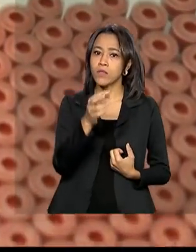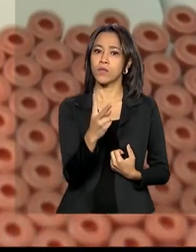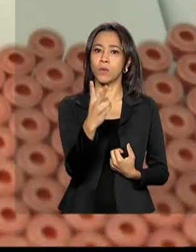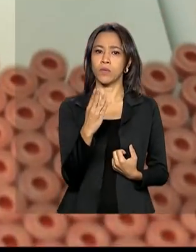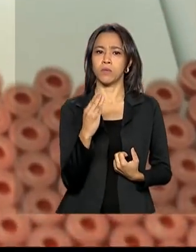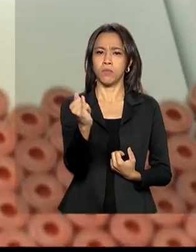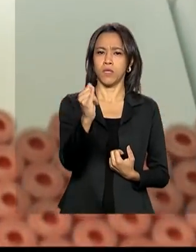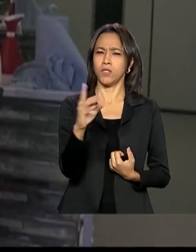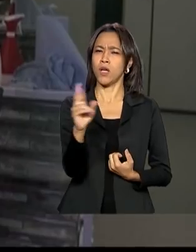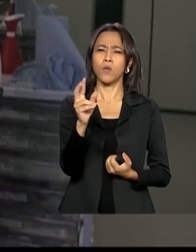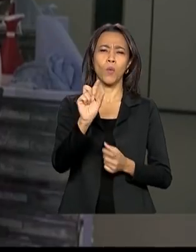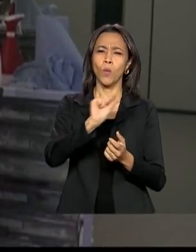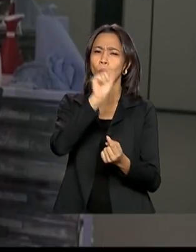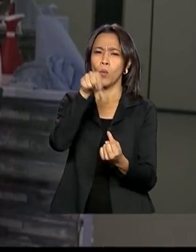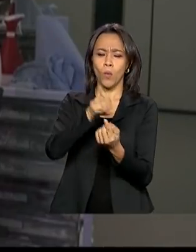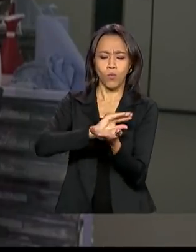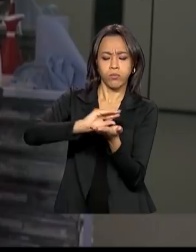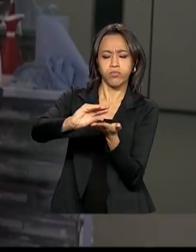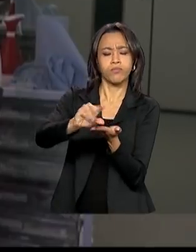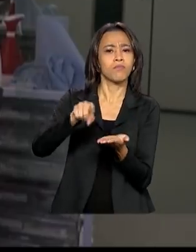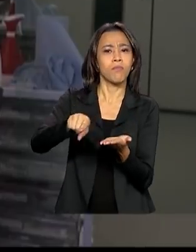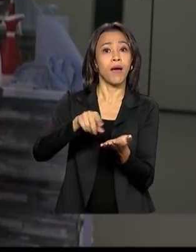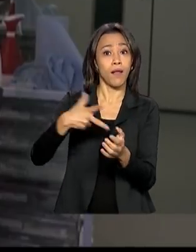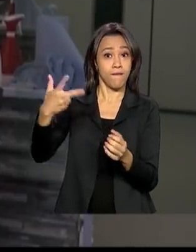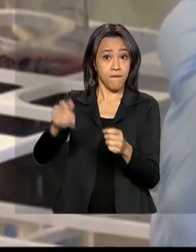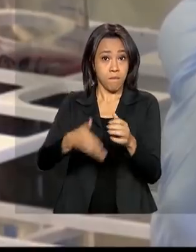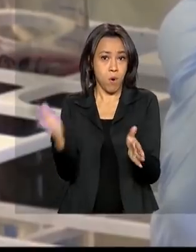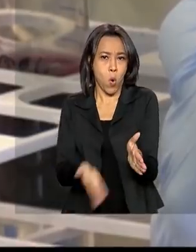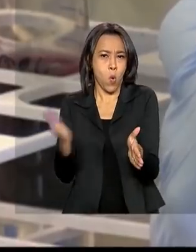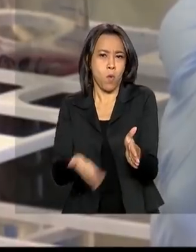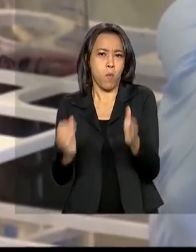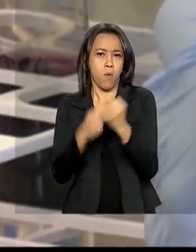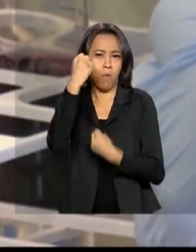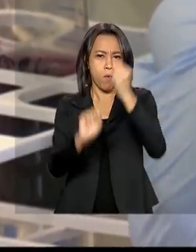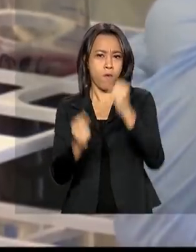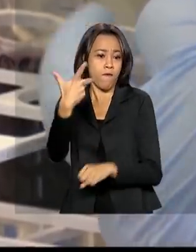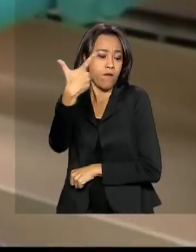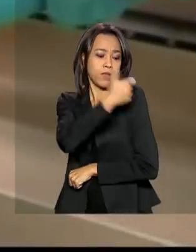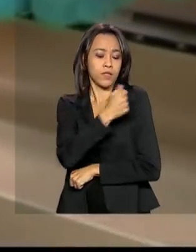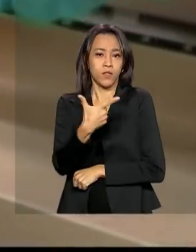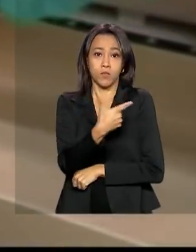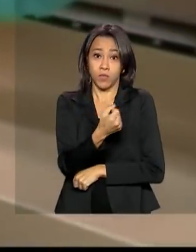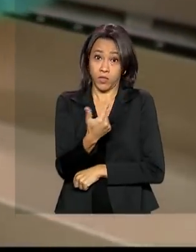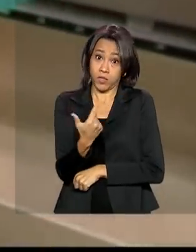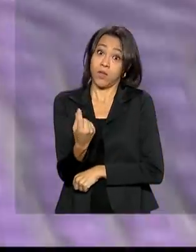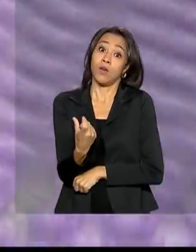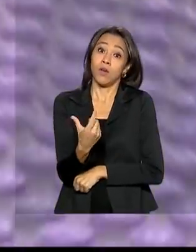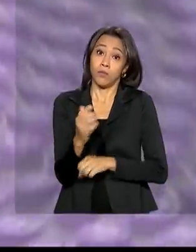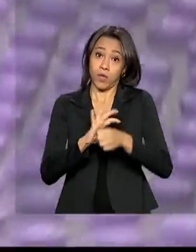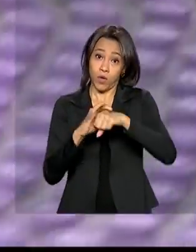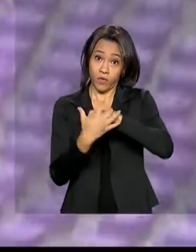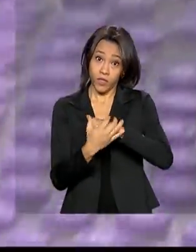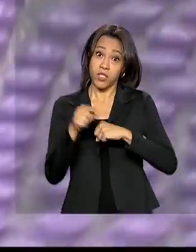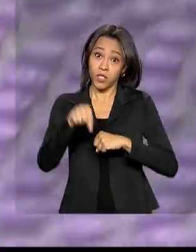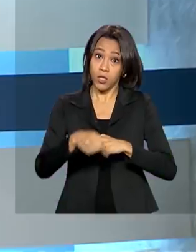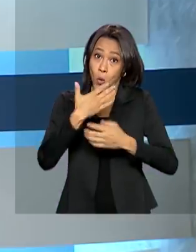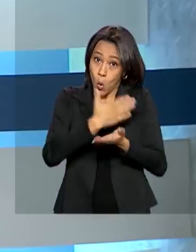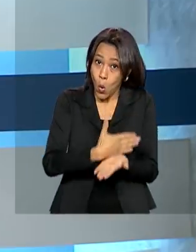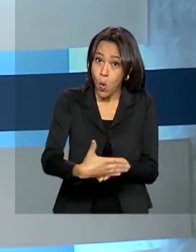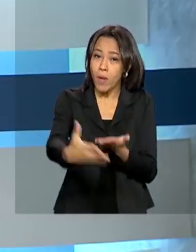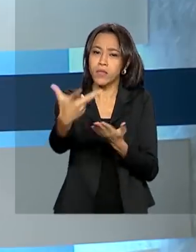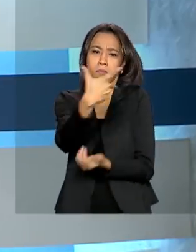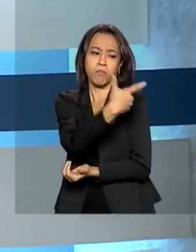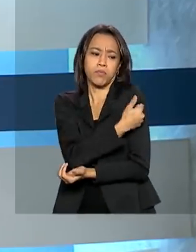para a produção de vacina contra a Covid-19. A previsão é que o Brasil comece a produzir a vacina em dezembro deste ano.